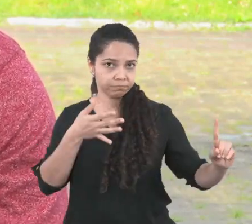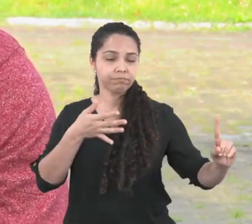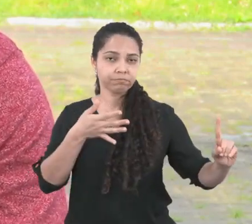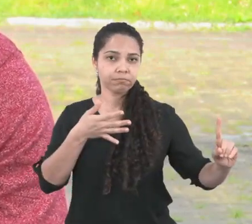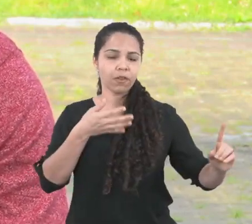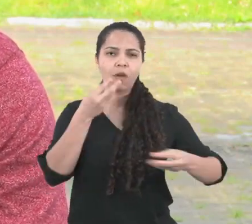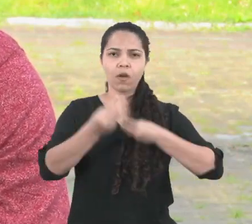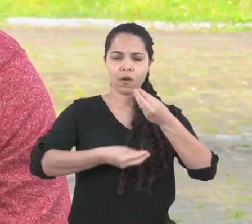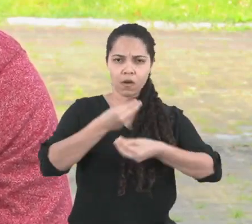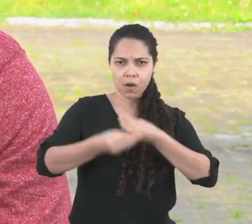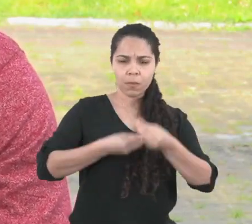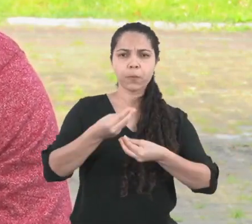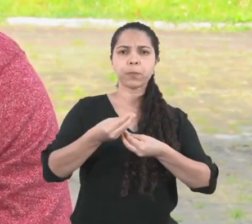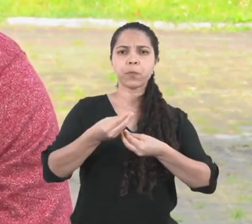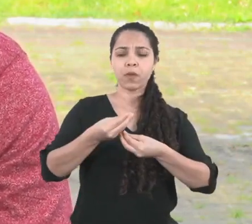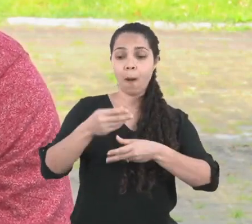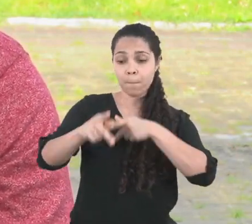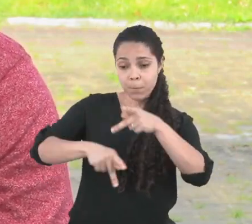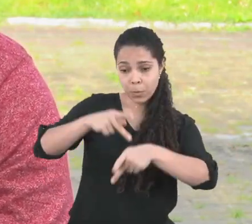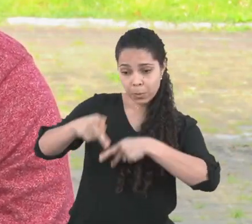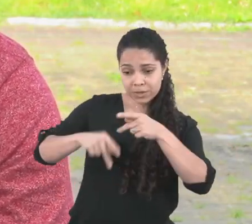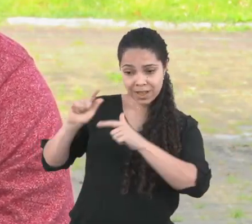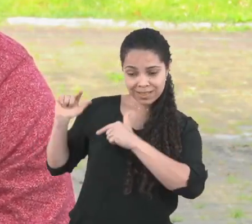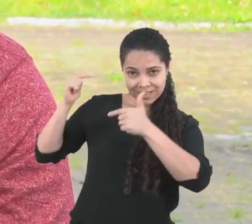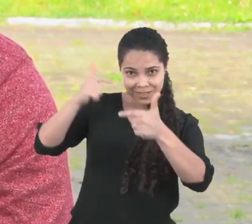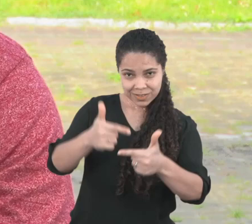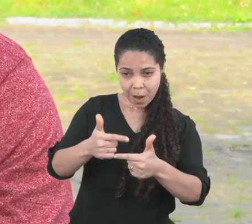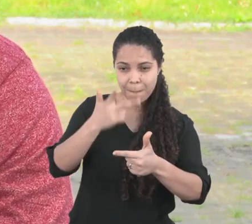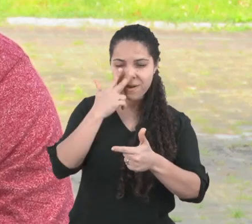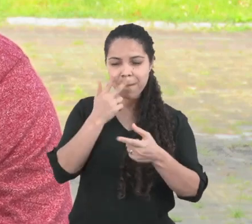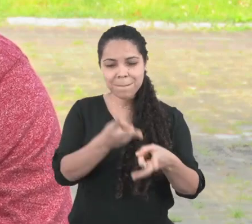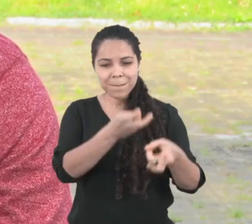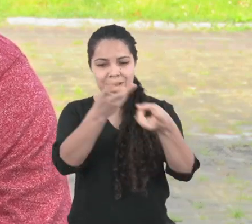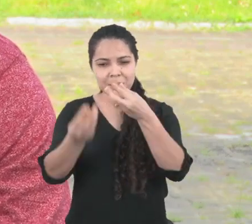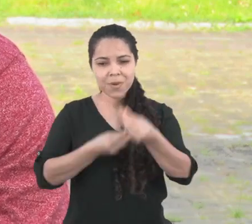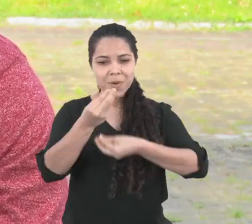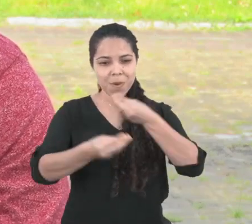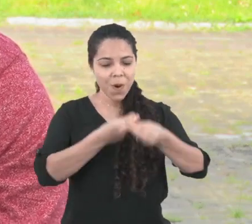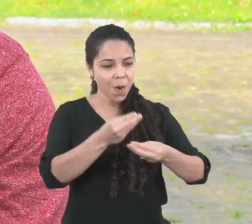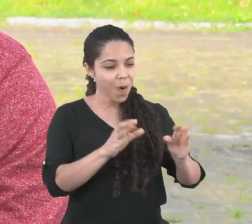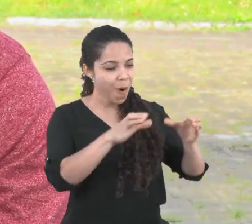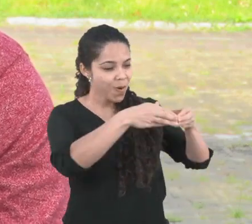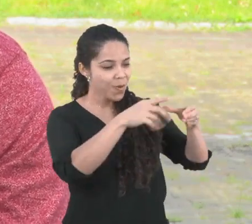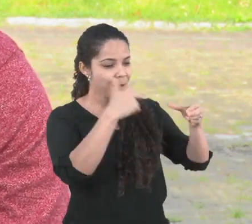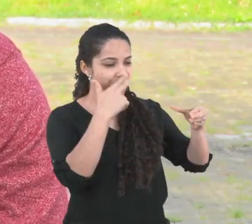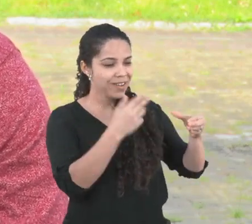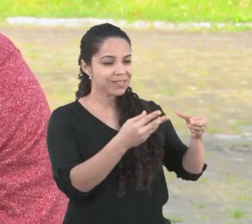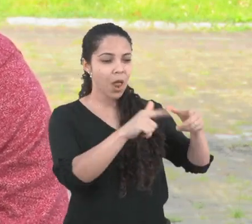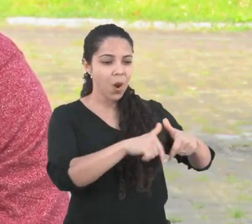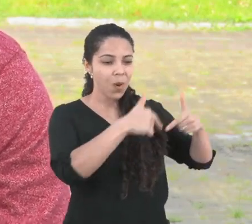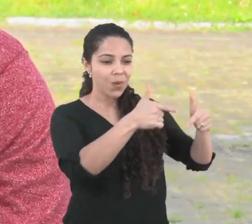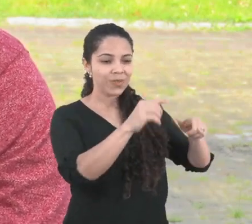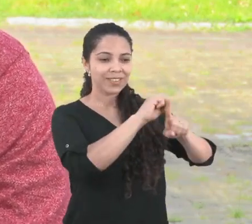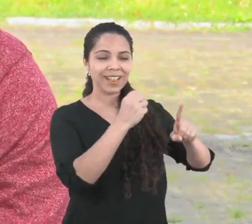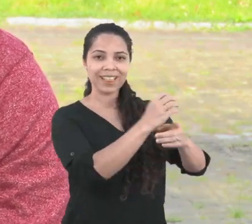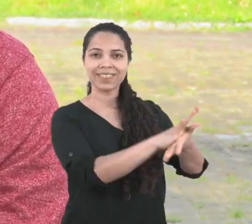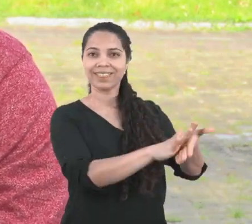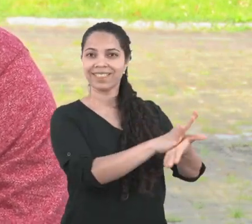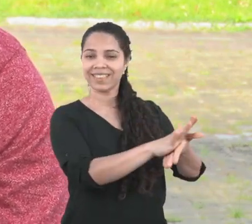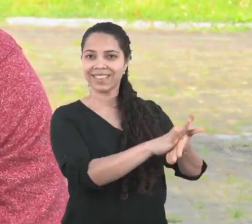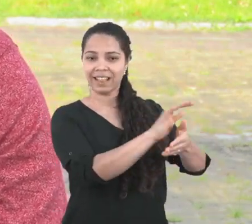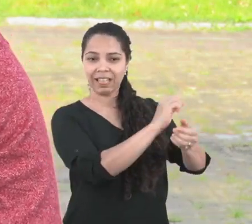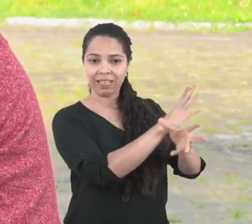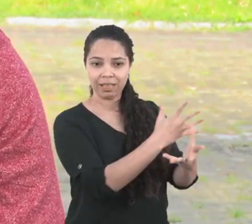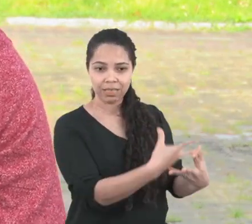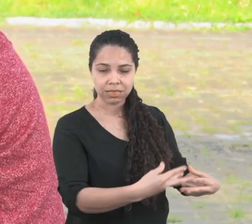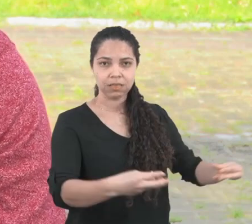a gente vem percebendo esse apagamento, essa invisibilidade das demandas dessas pessoas quanto às lutas sociais. Então, negro